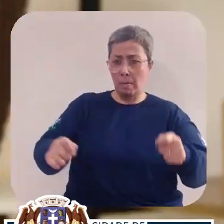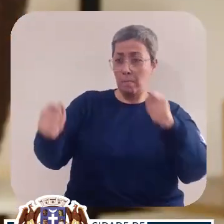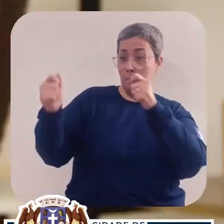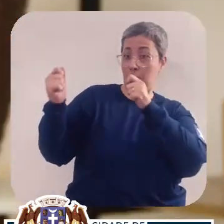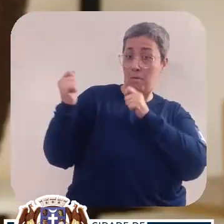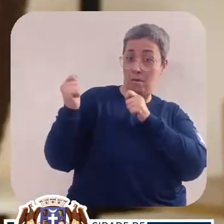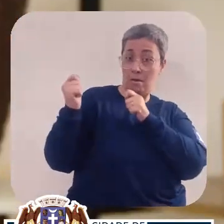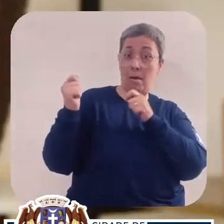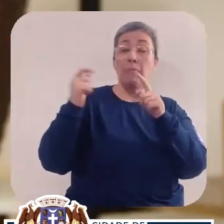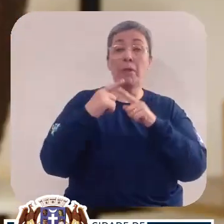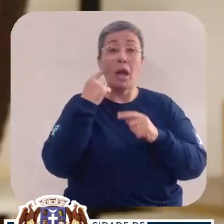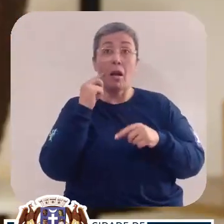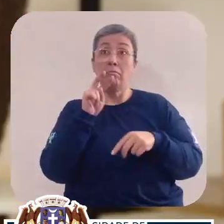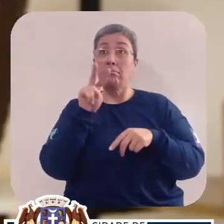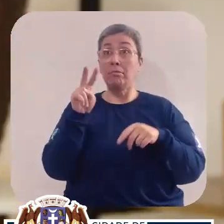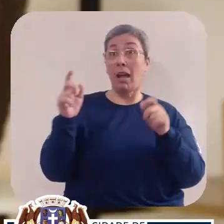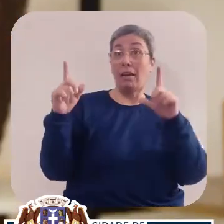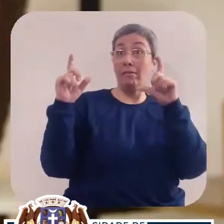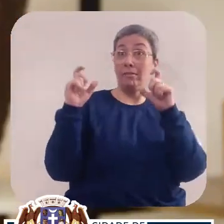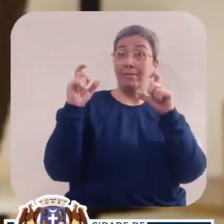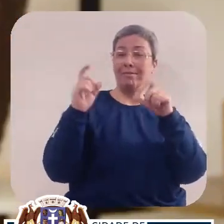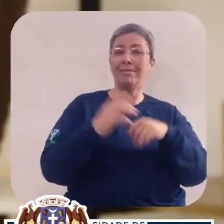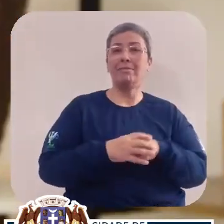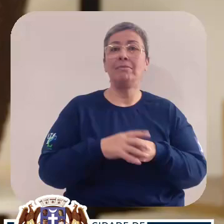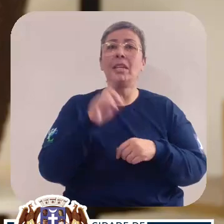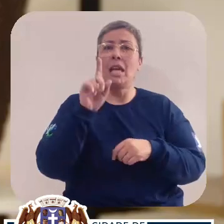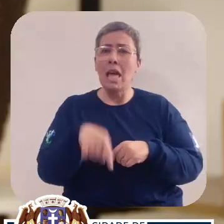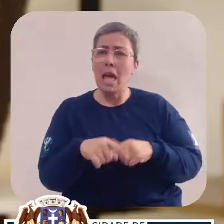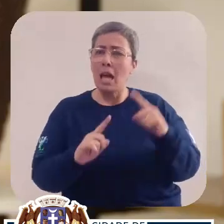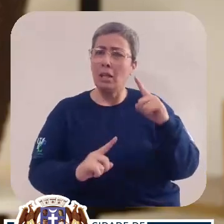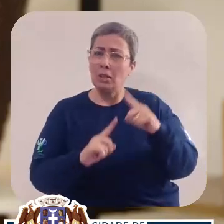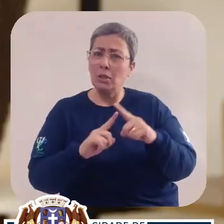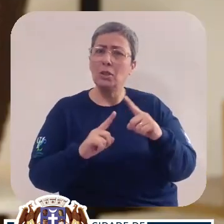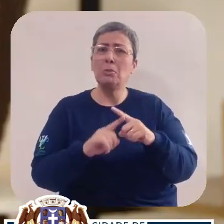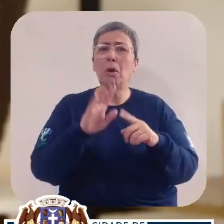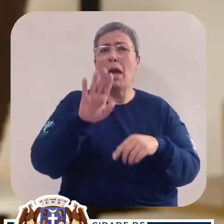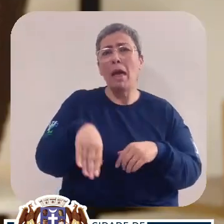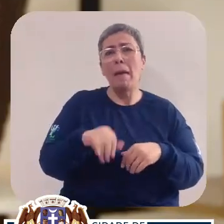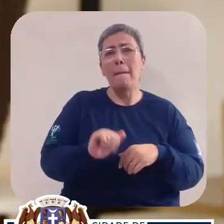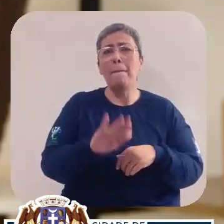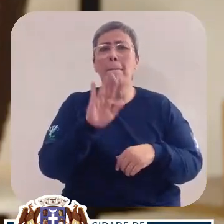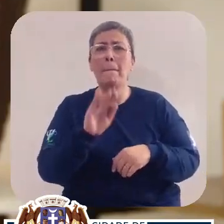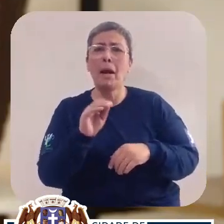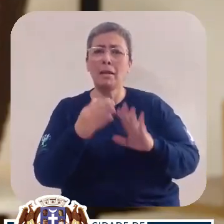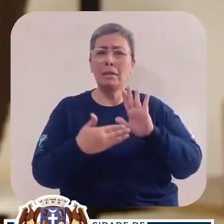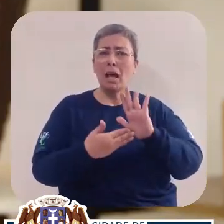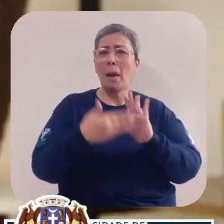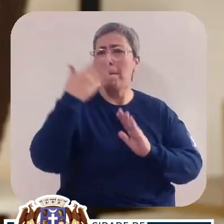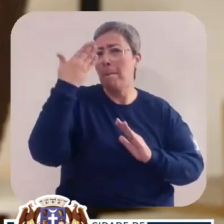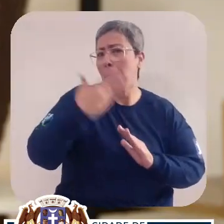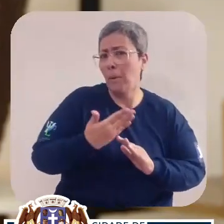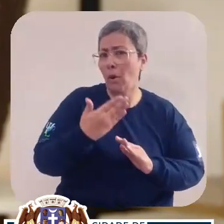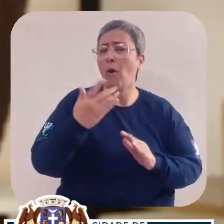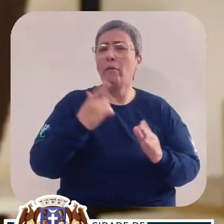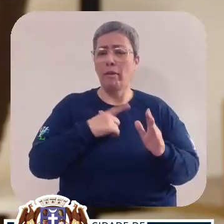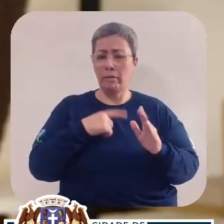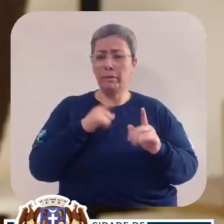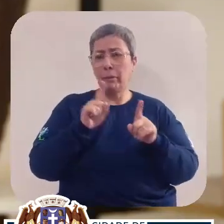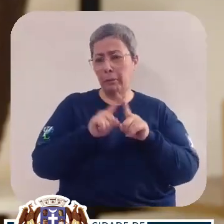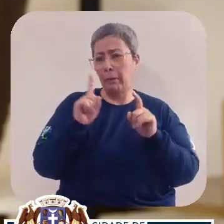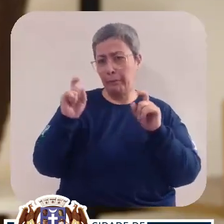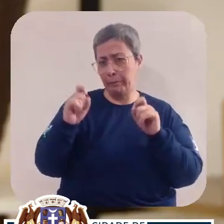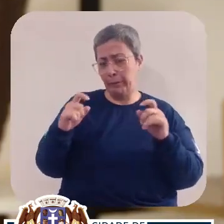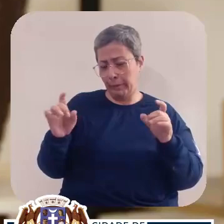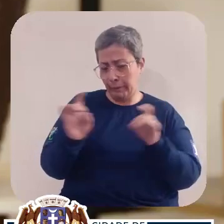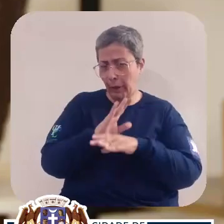Segura a atividade e olha para a foto. Esse tipo de registro, ele é mais para comprovar que você fez